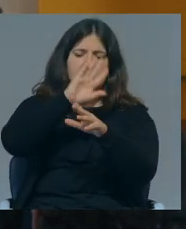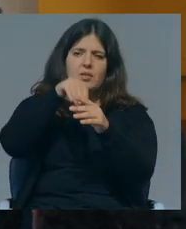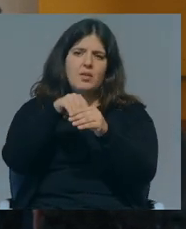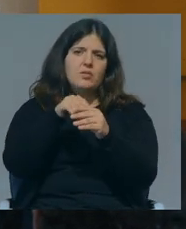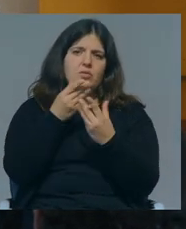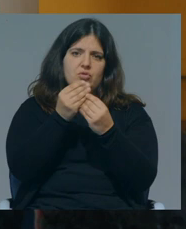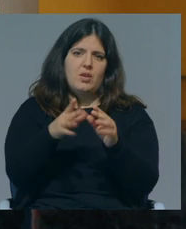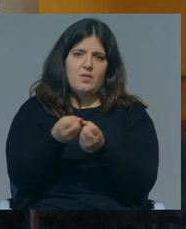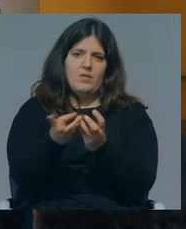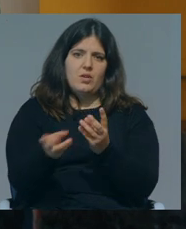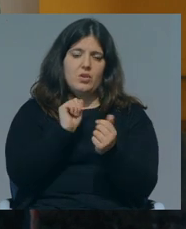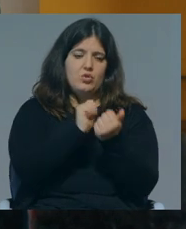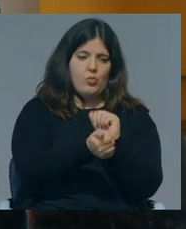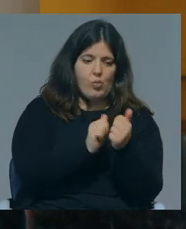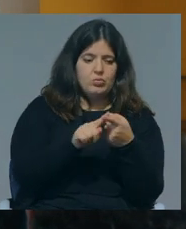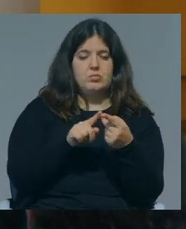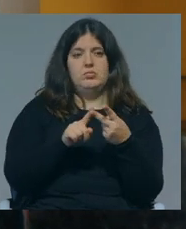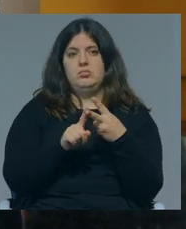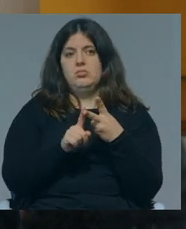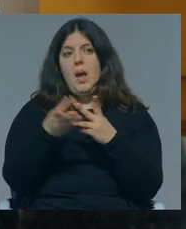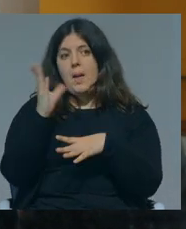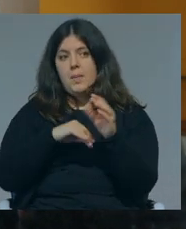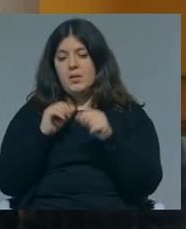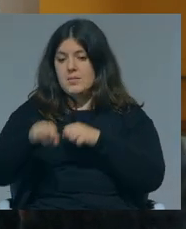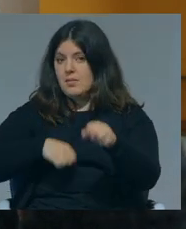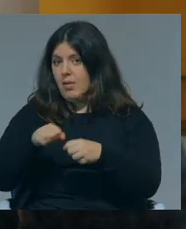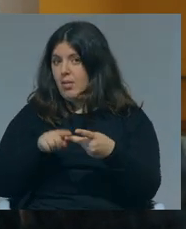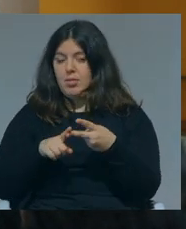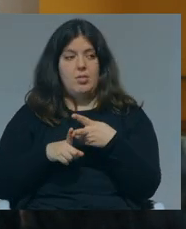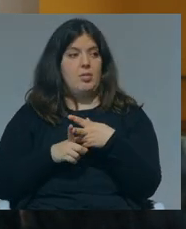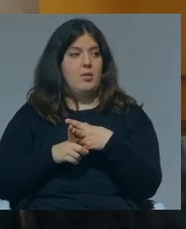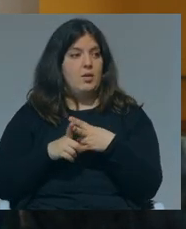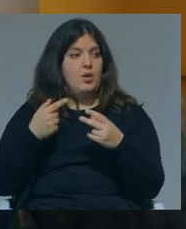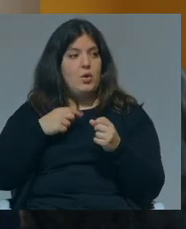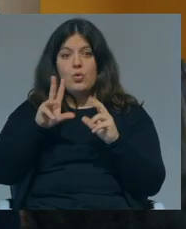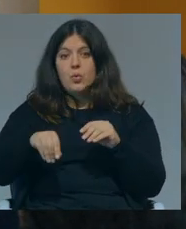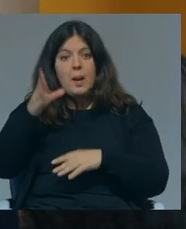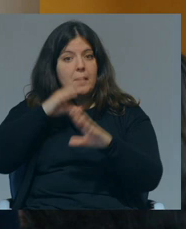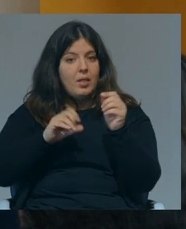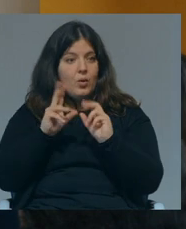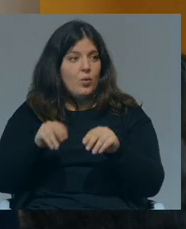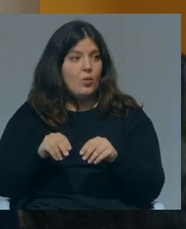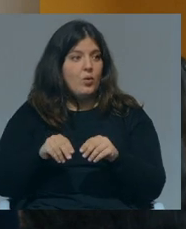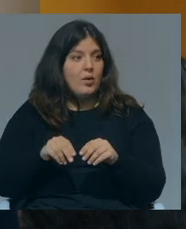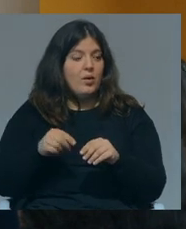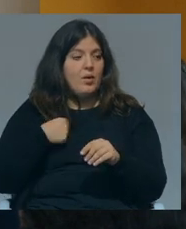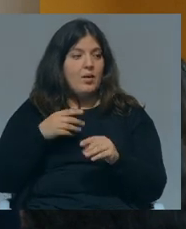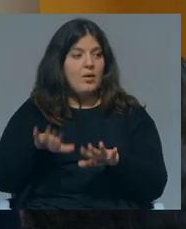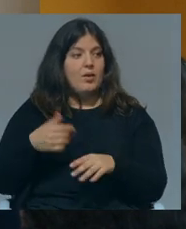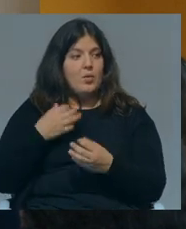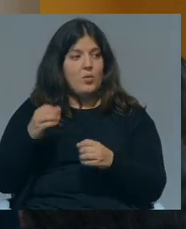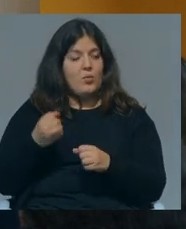crianças que terem acesso a desporto, aprendendo a cicleta, como eu nunca aprendi, mas porque não quis ficar no Porto.